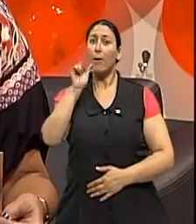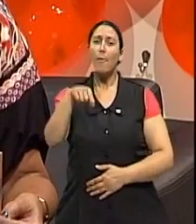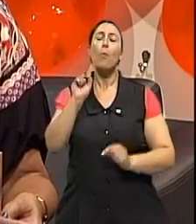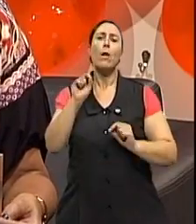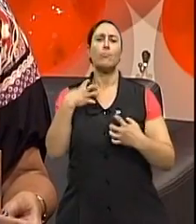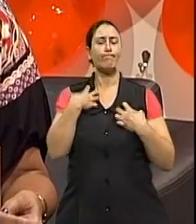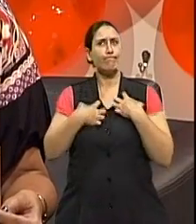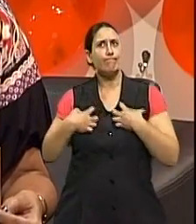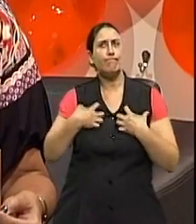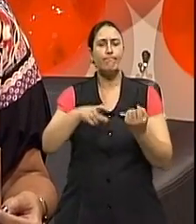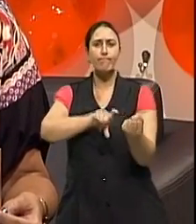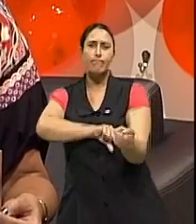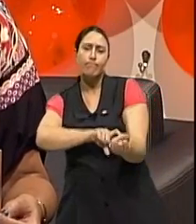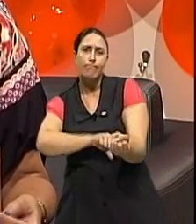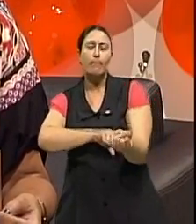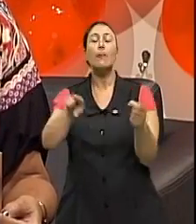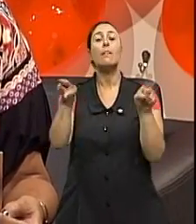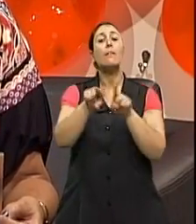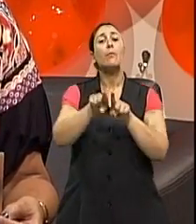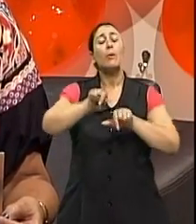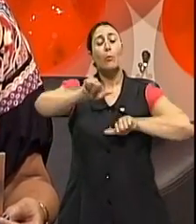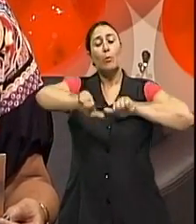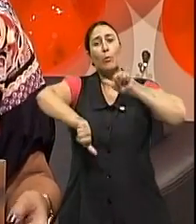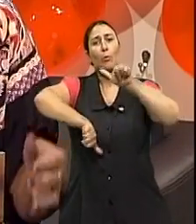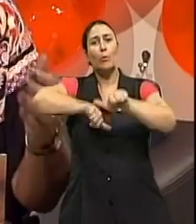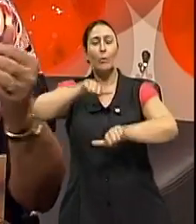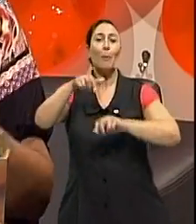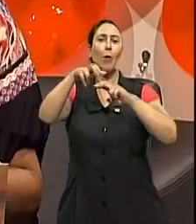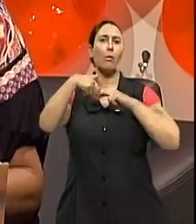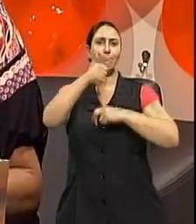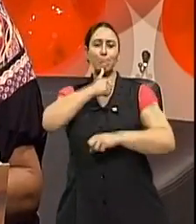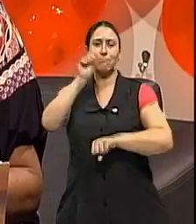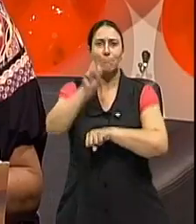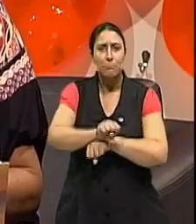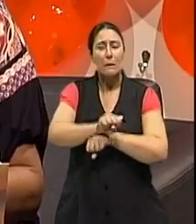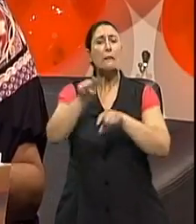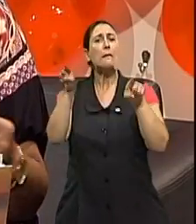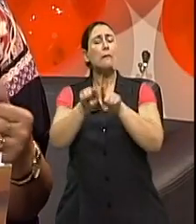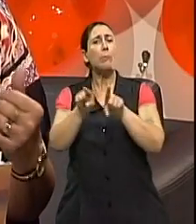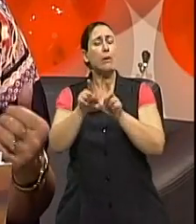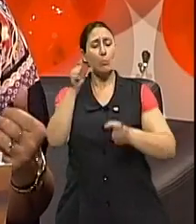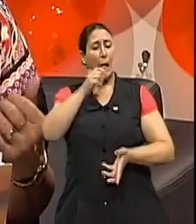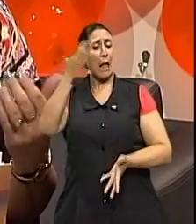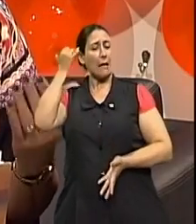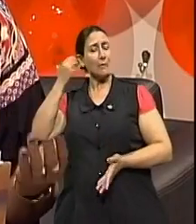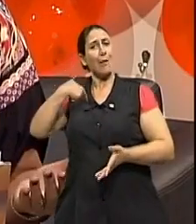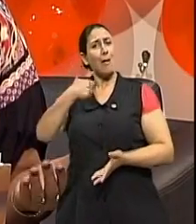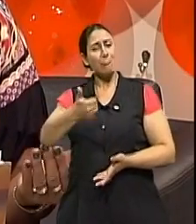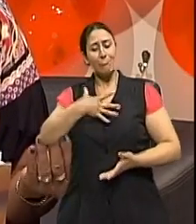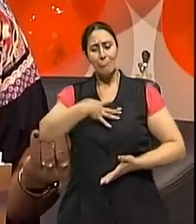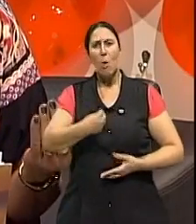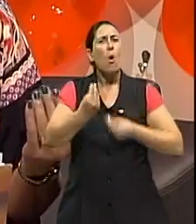ansiedade, além da transição da vida reprodutiva para a não reprodutiva. Como encarar, então, o